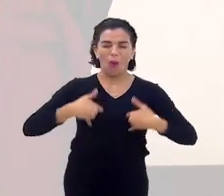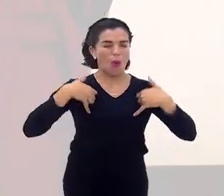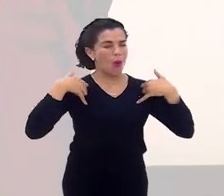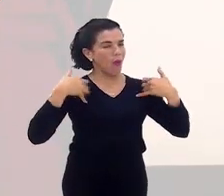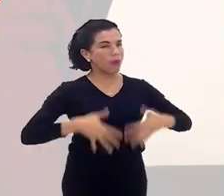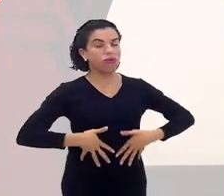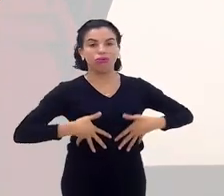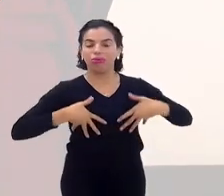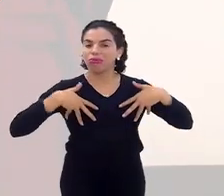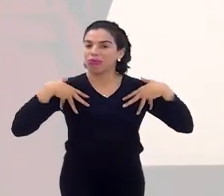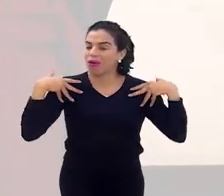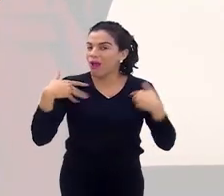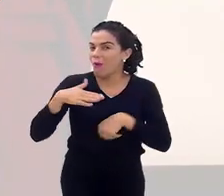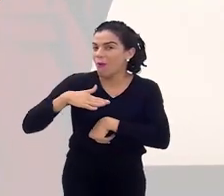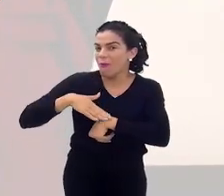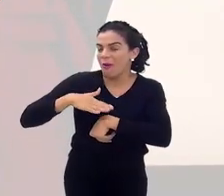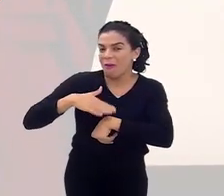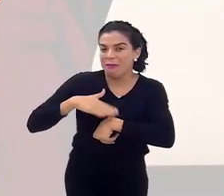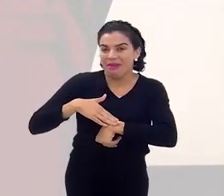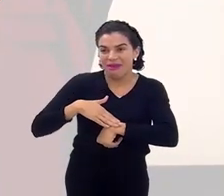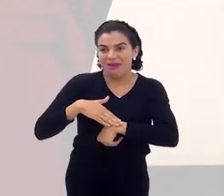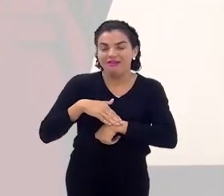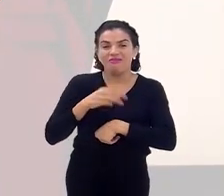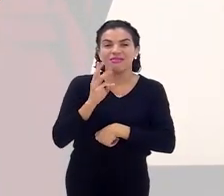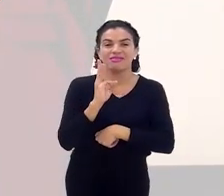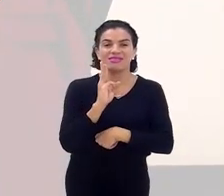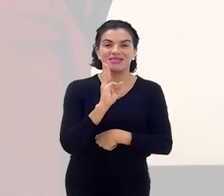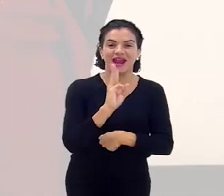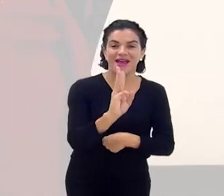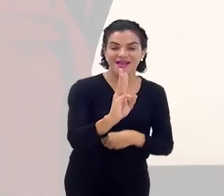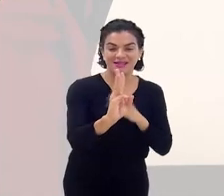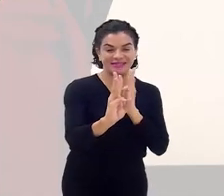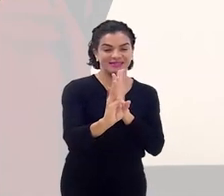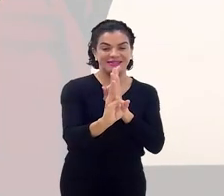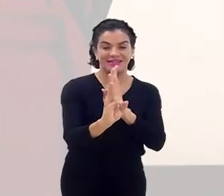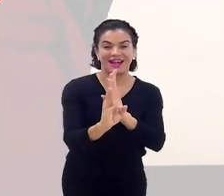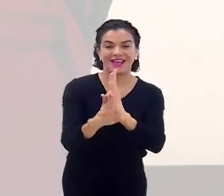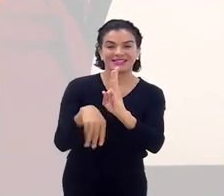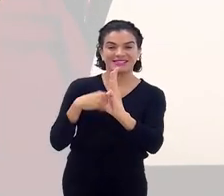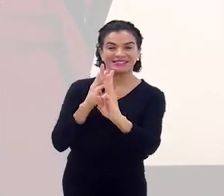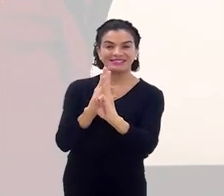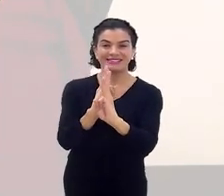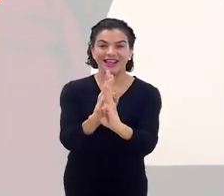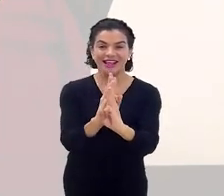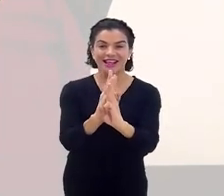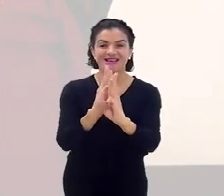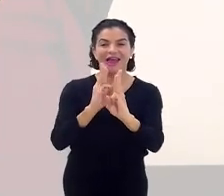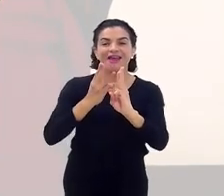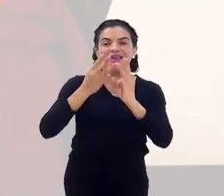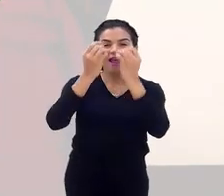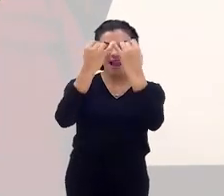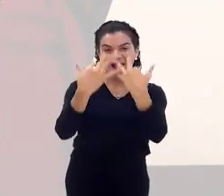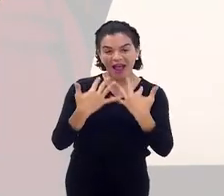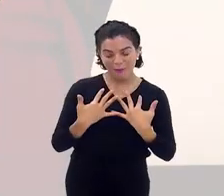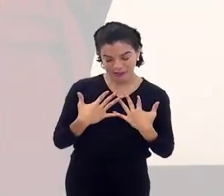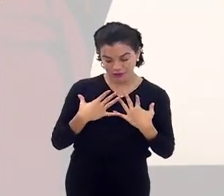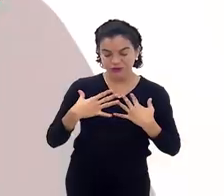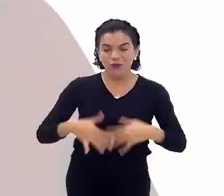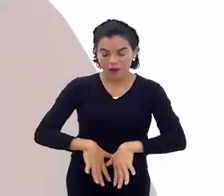honra enorme, Chega um momento que a gente vai de três em três, a gente vai até ele, aí ele abençoa a saia, abençoa